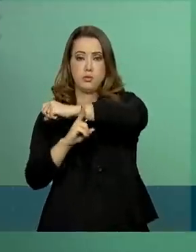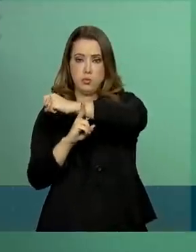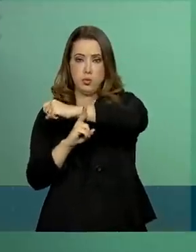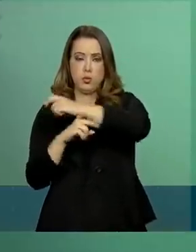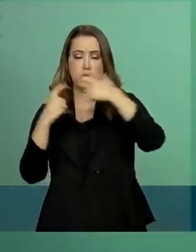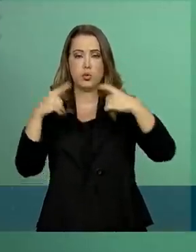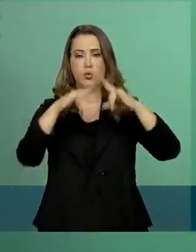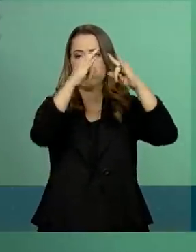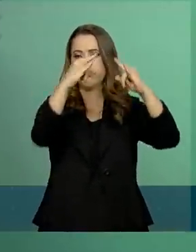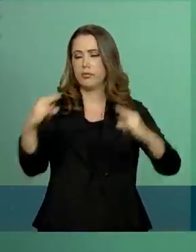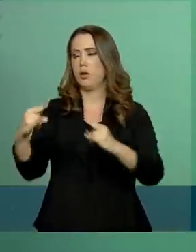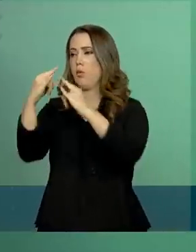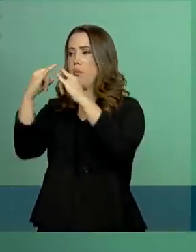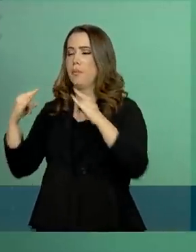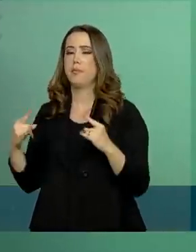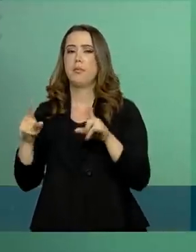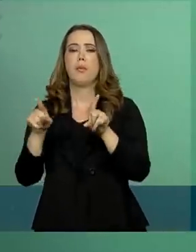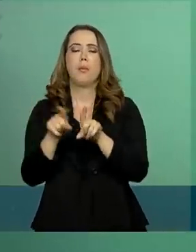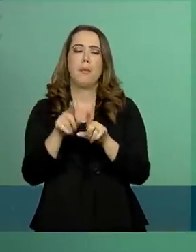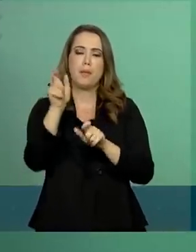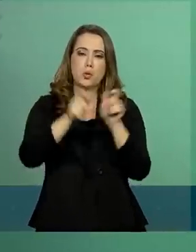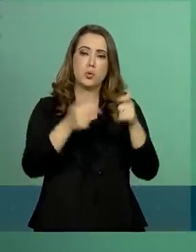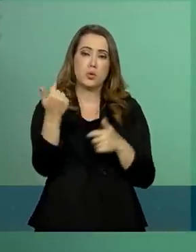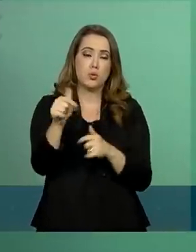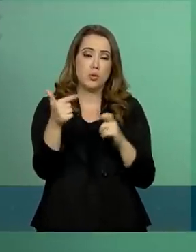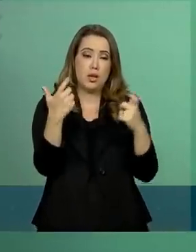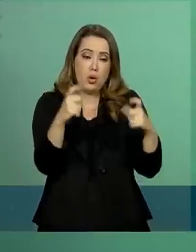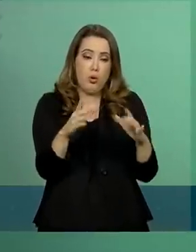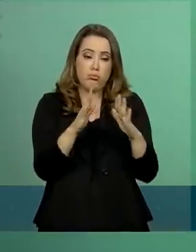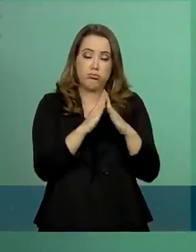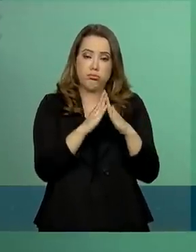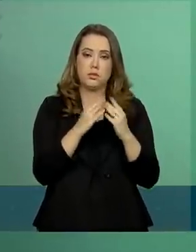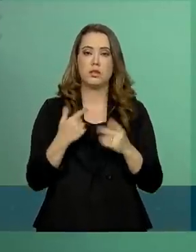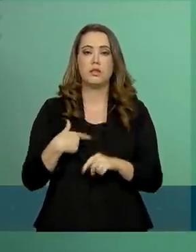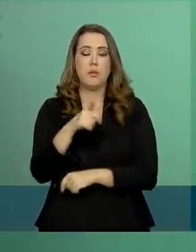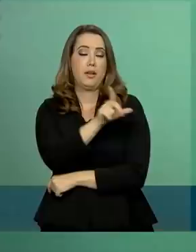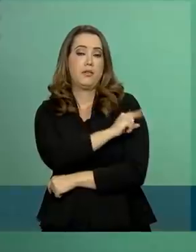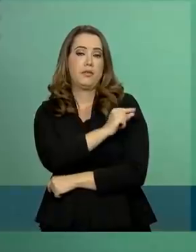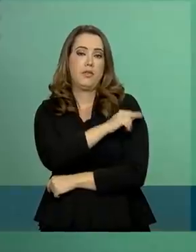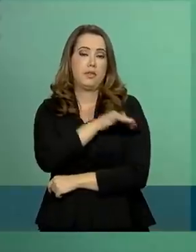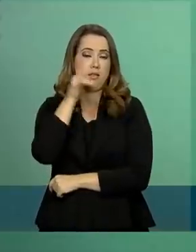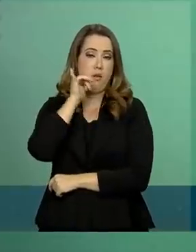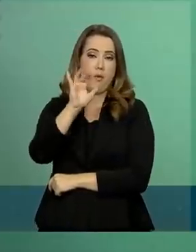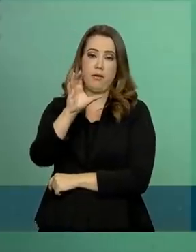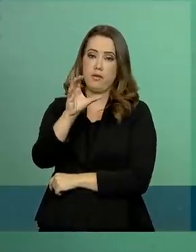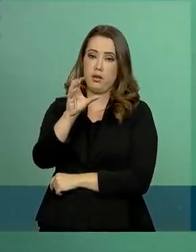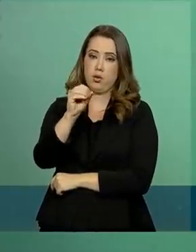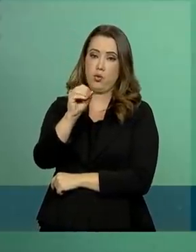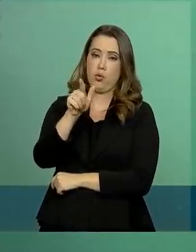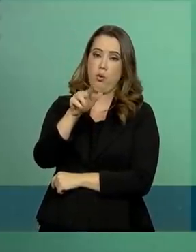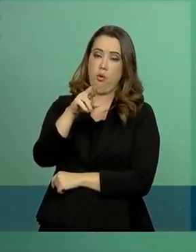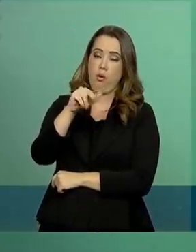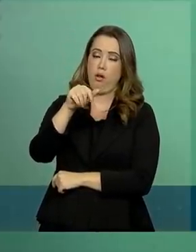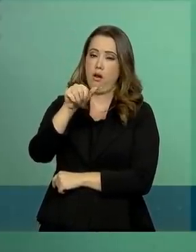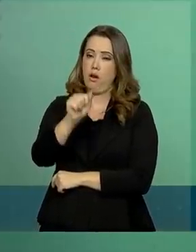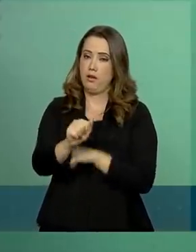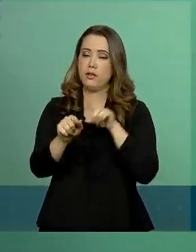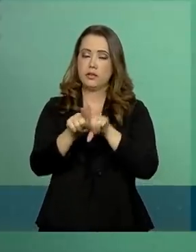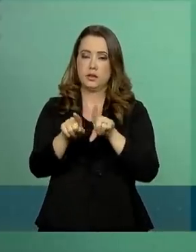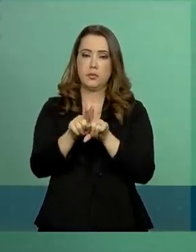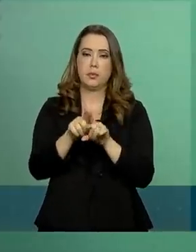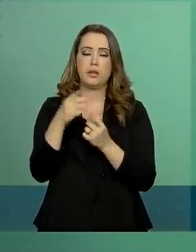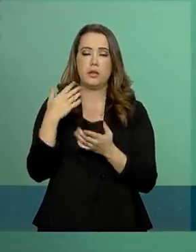de acampamentos para desabrigados e a vacinação contra cólera e o programa de